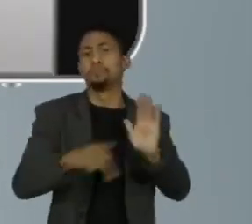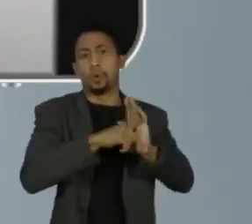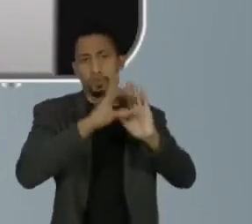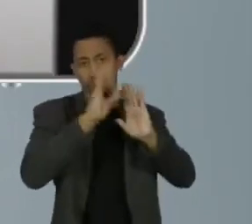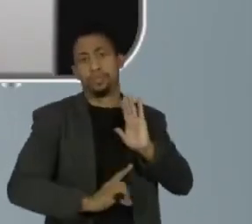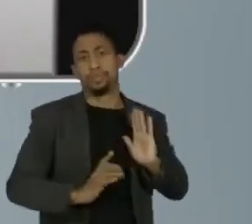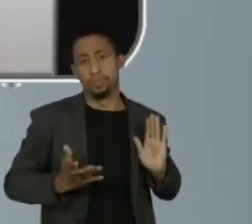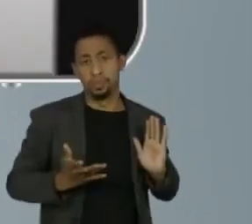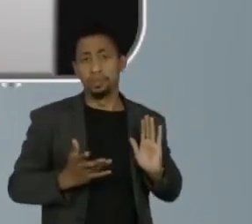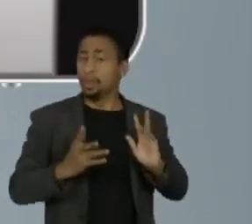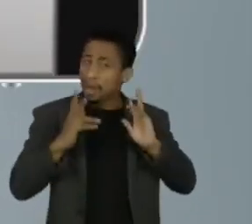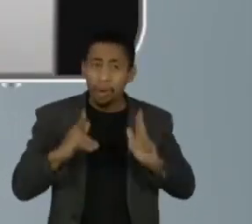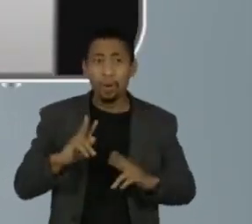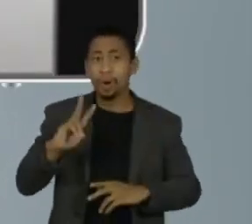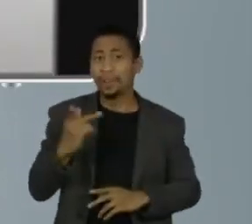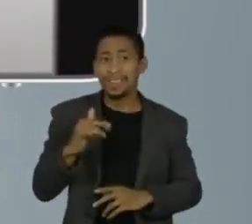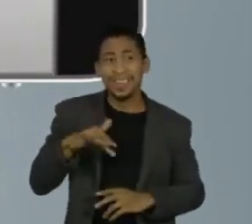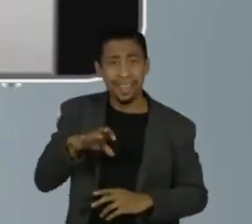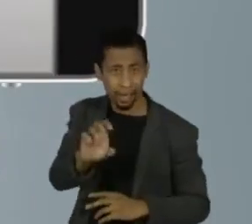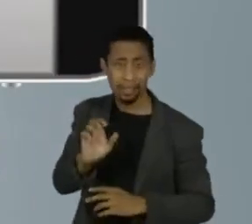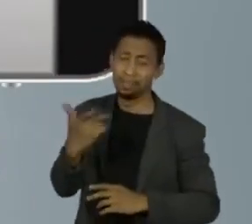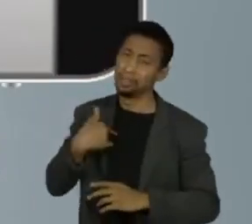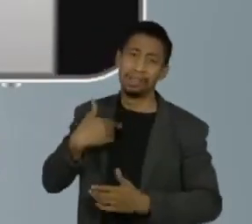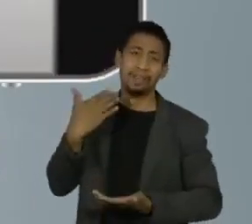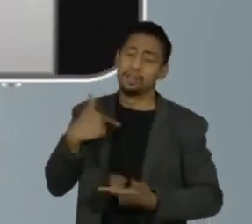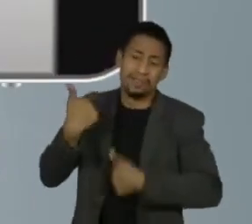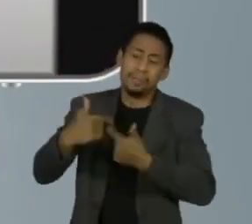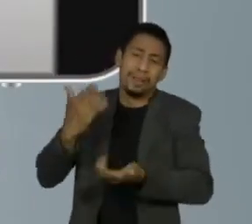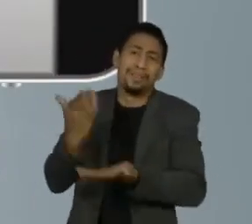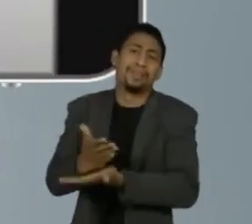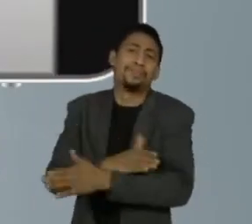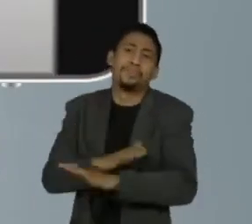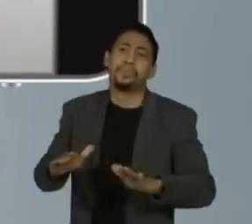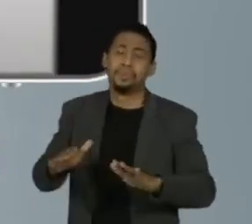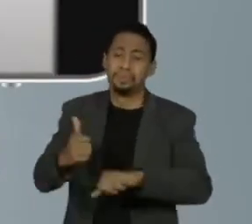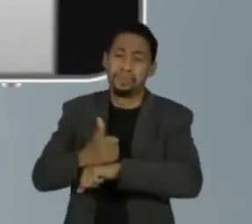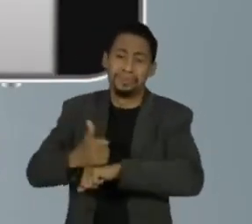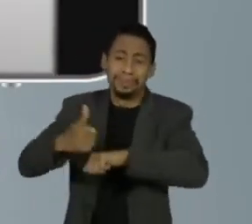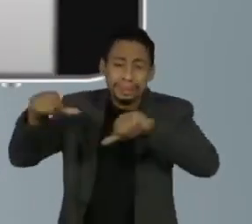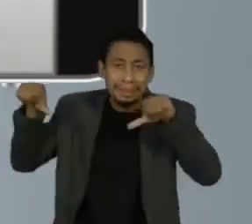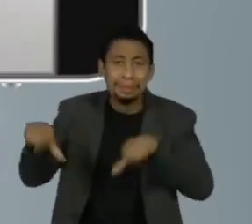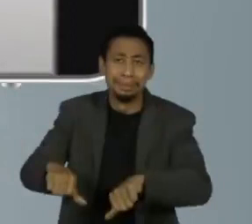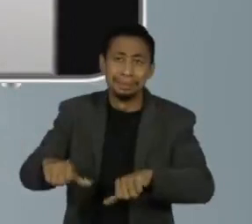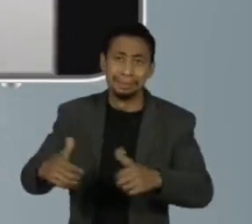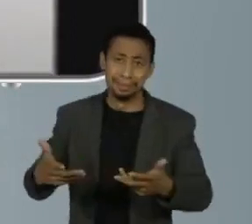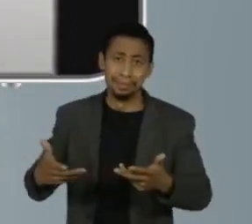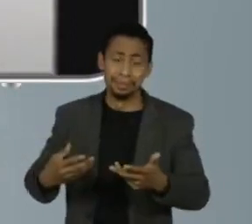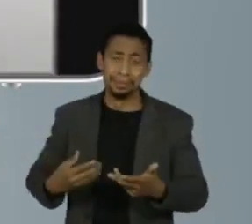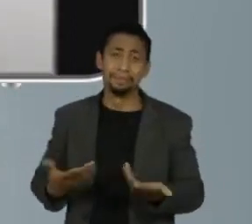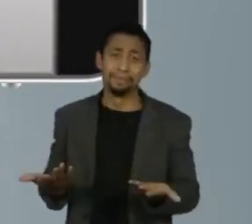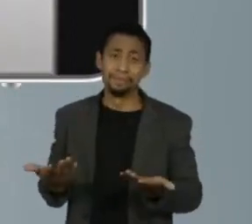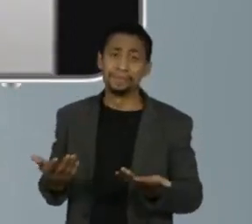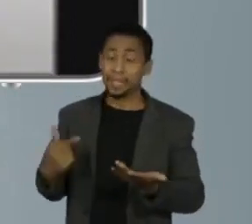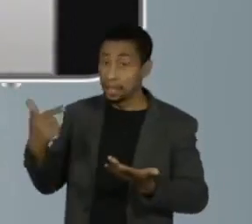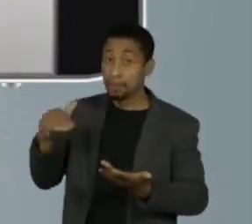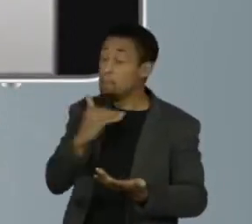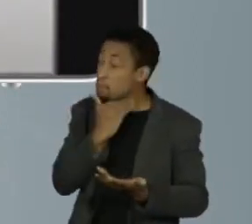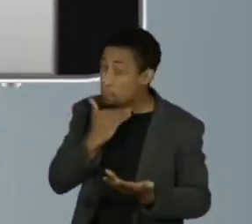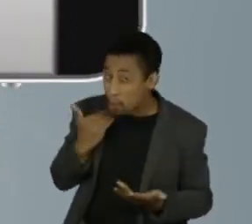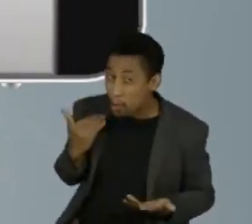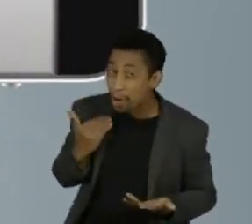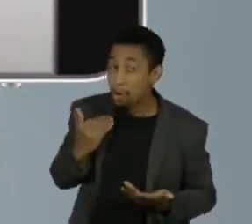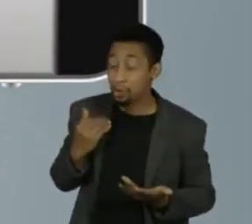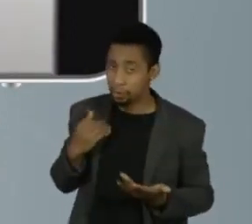passou, sabe? Ele acabou profissionalmente. Não profissionalmente. Ele morreu